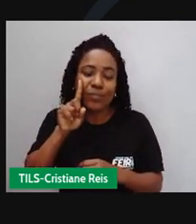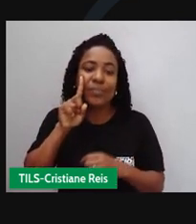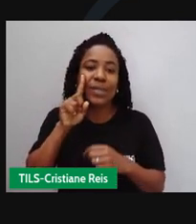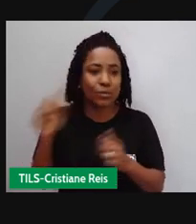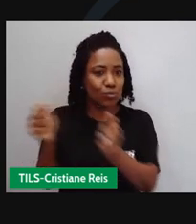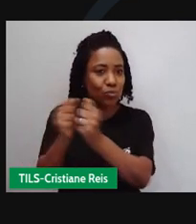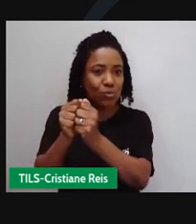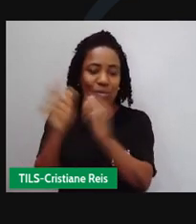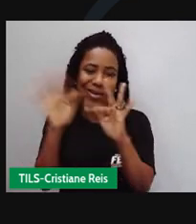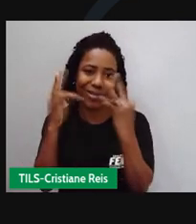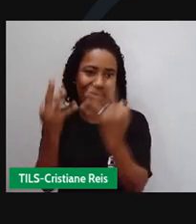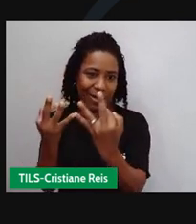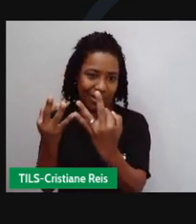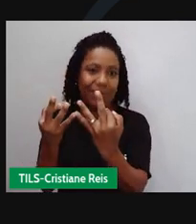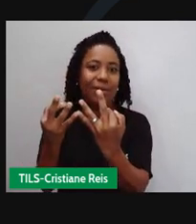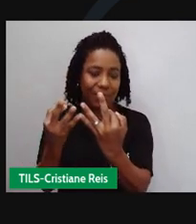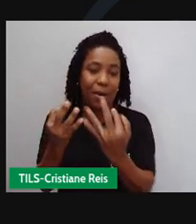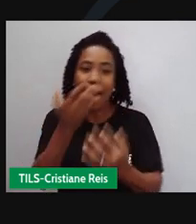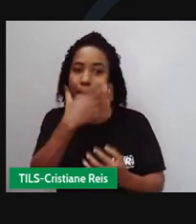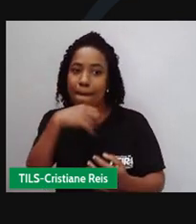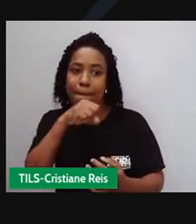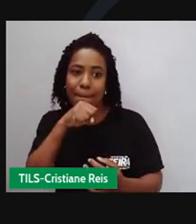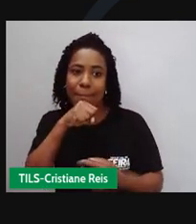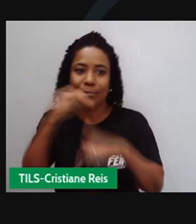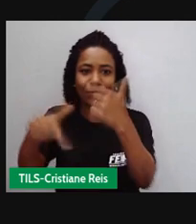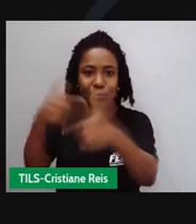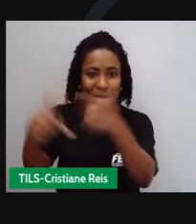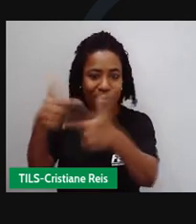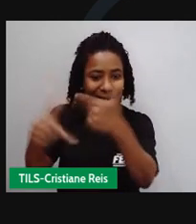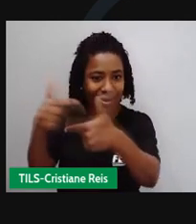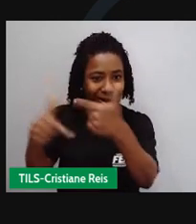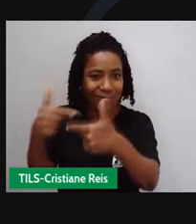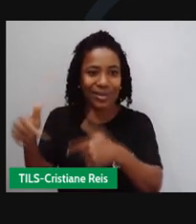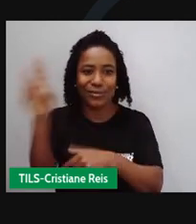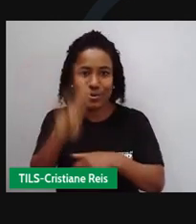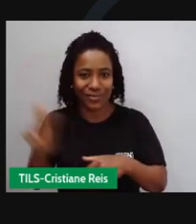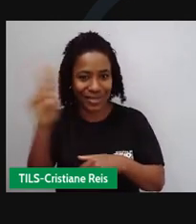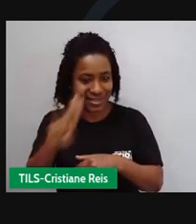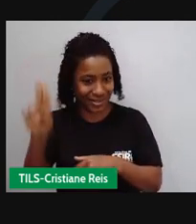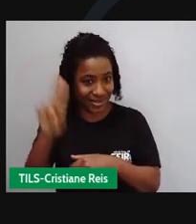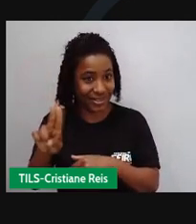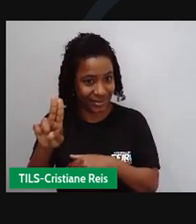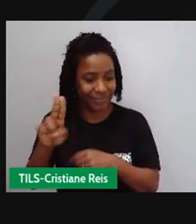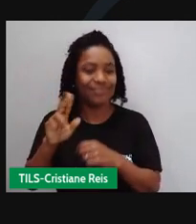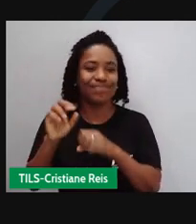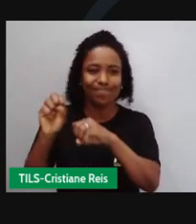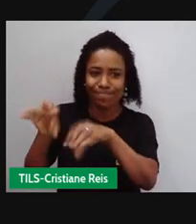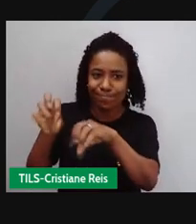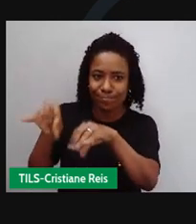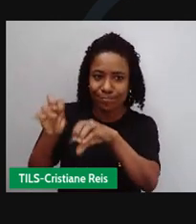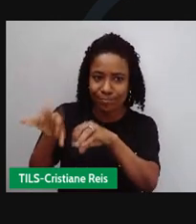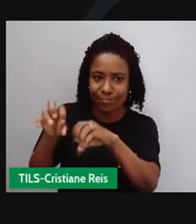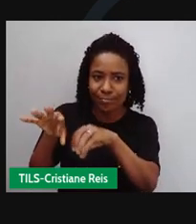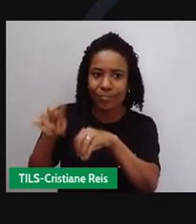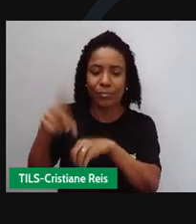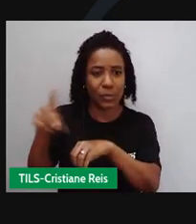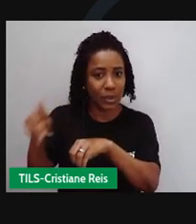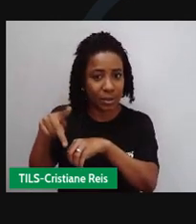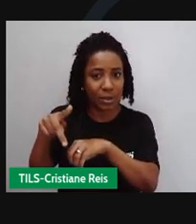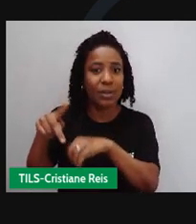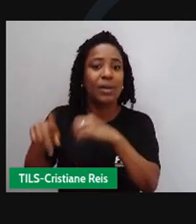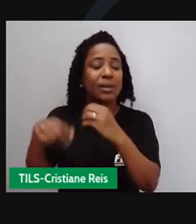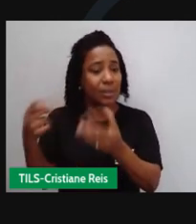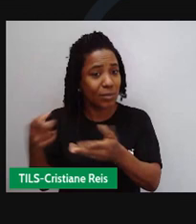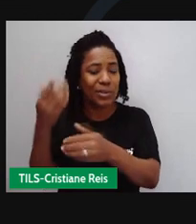profissionais assumidos por seu pai, professor na Universidade de Berkeley. Como consequência disso, cursou parte